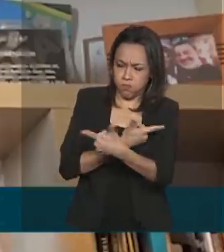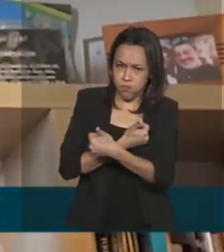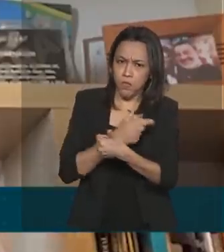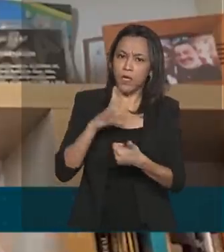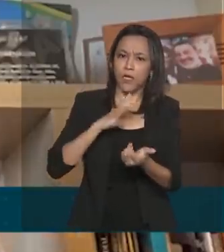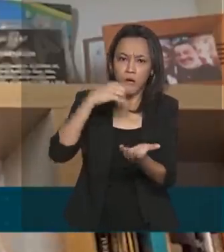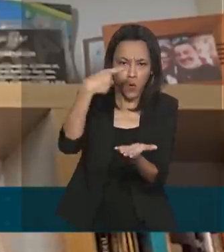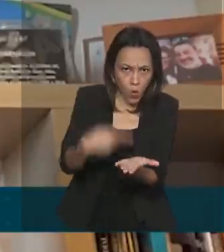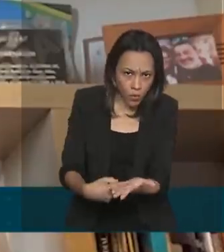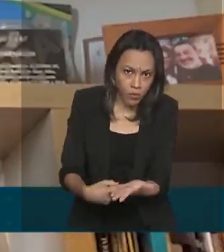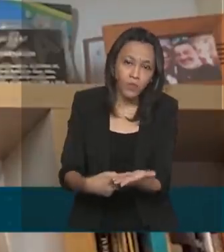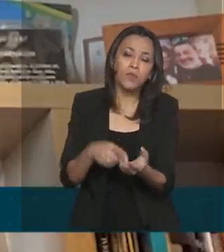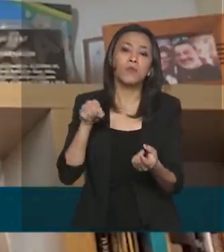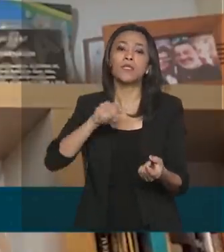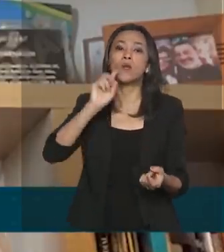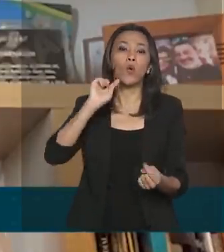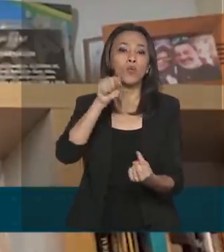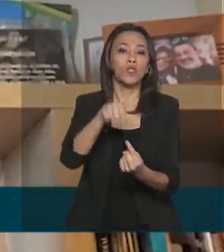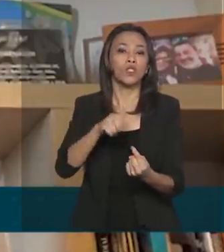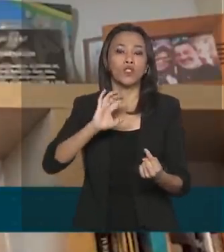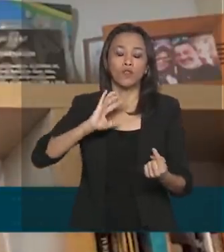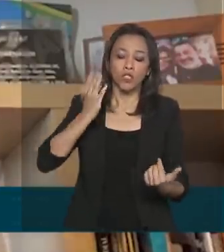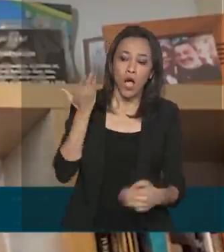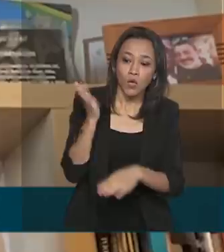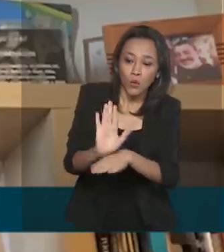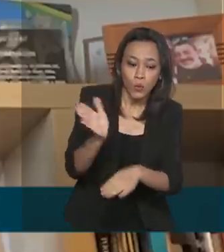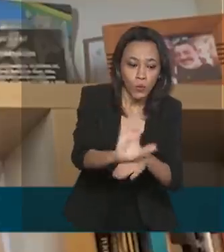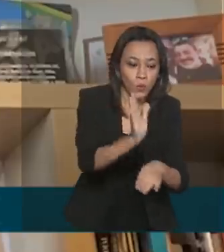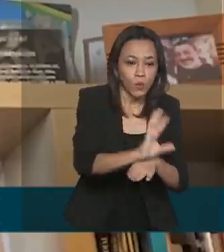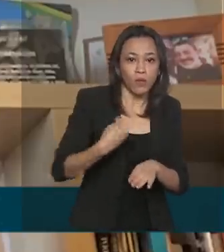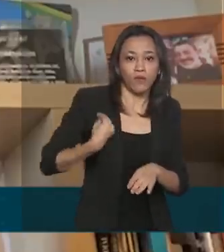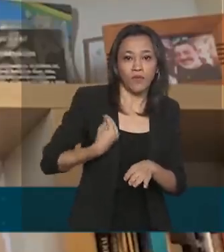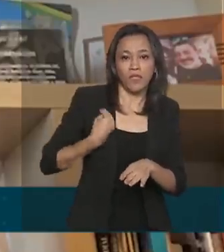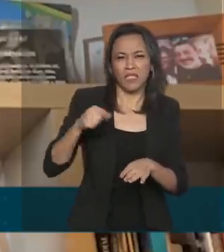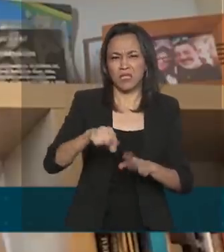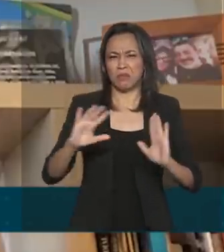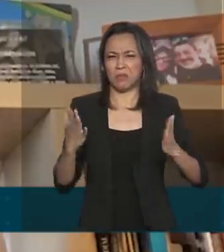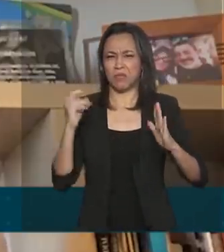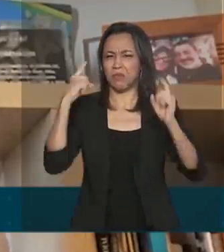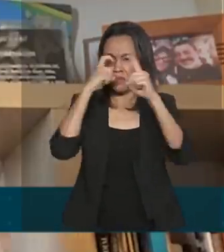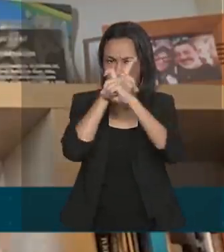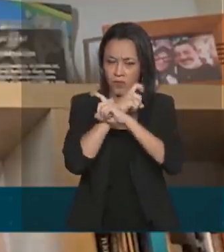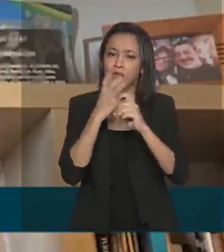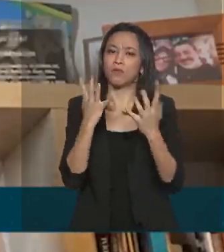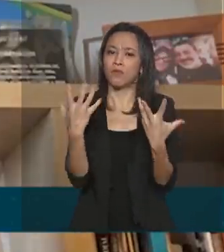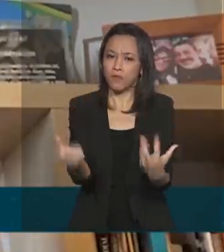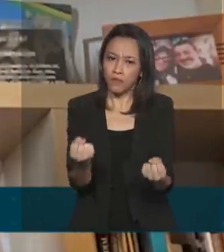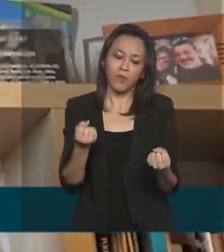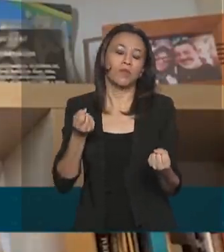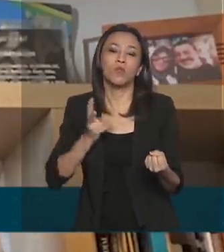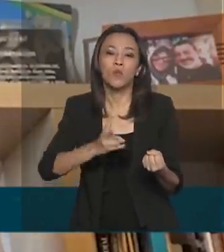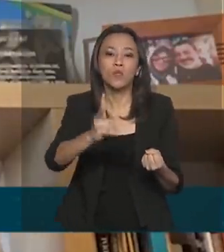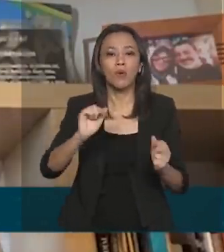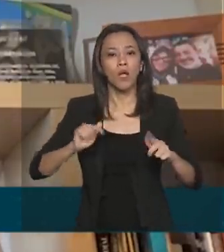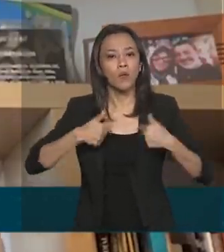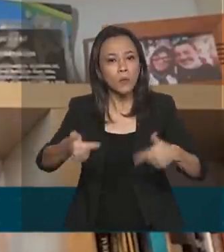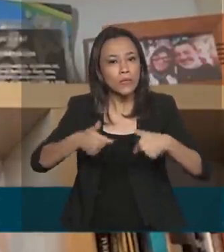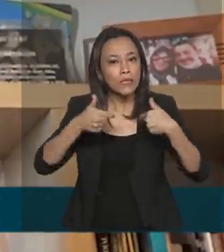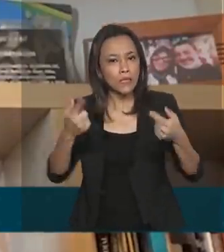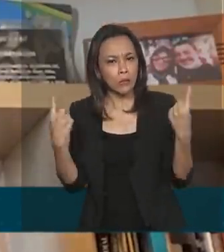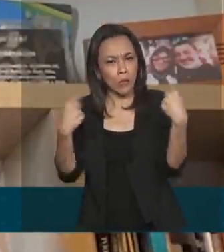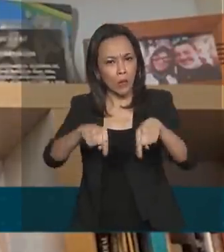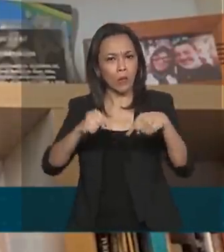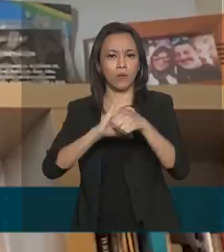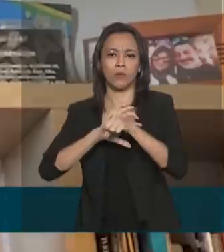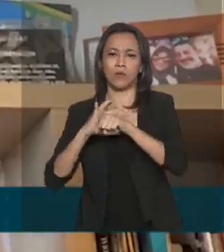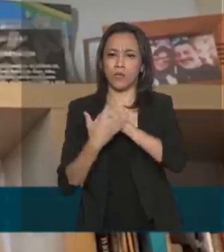comprometidos em salvar vidas nesse momento tão doloroso. Vamos continuar combatendo essa pandemia